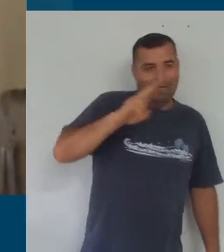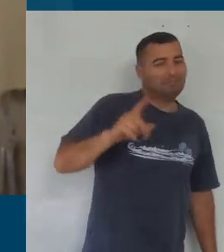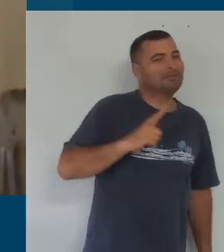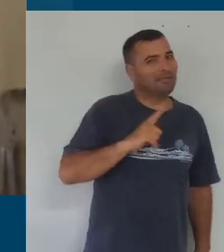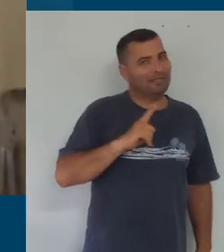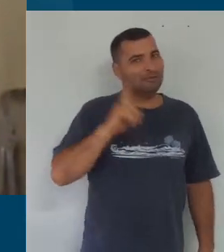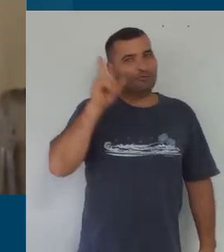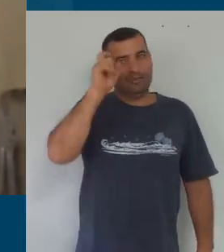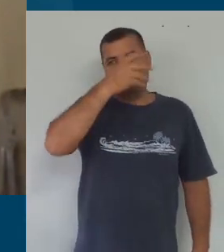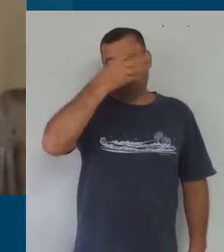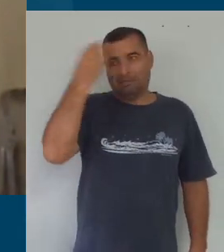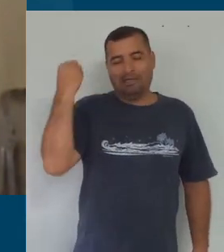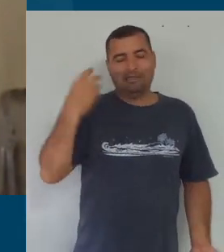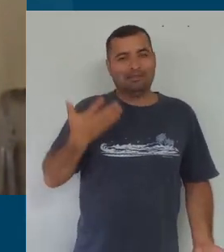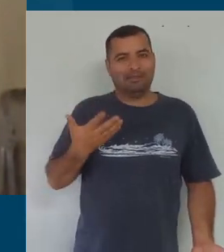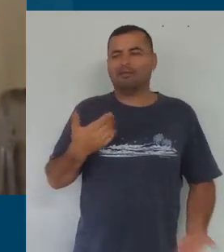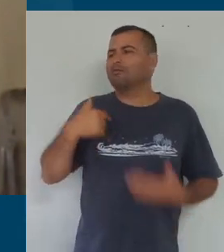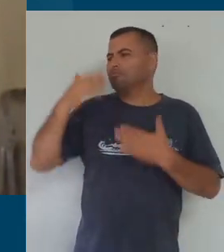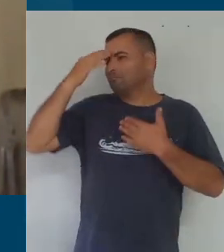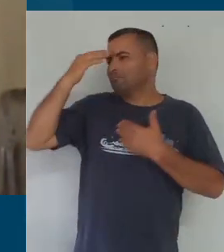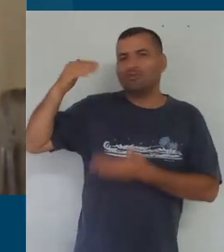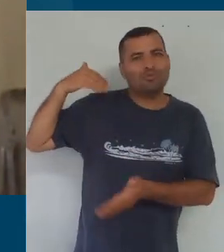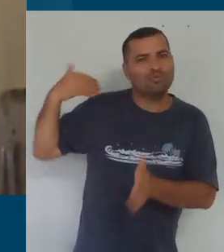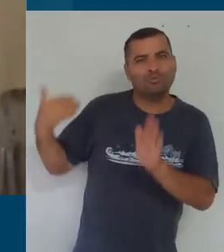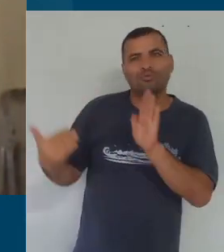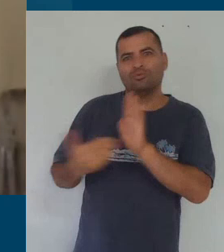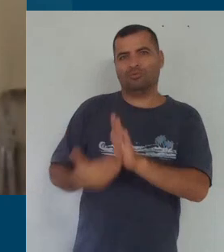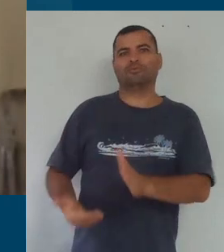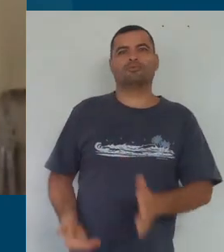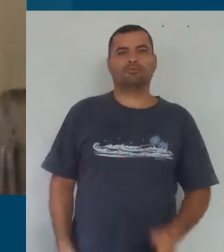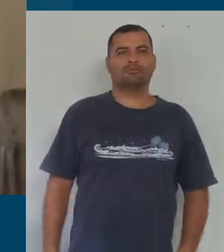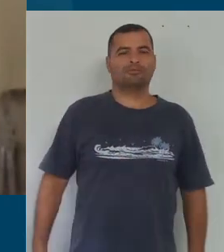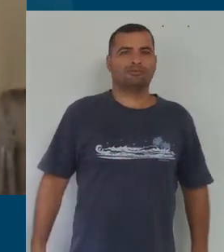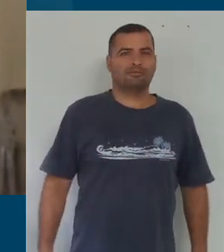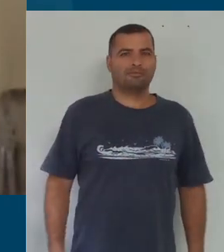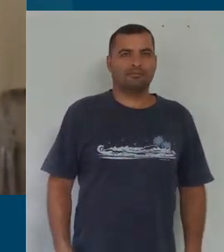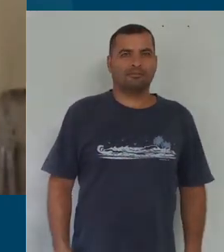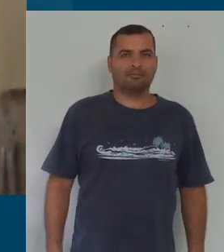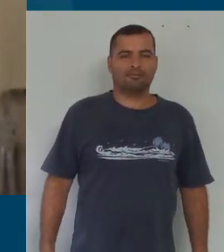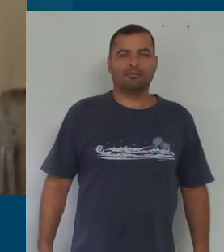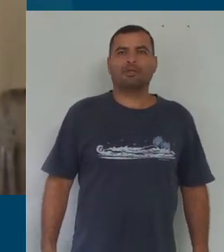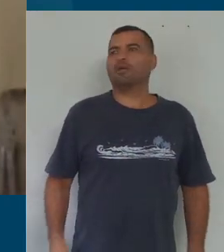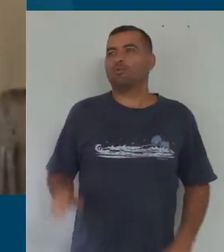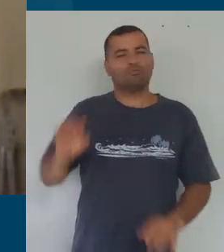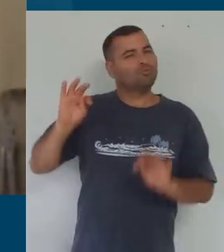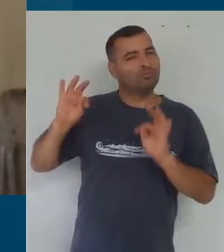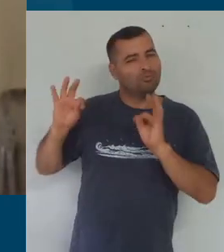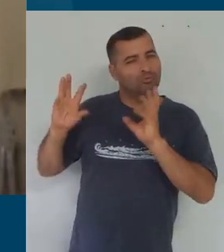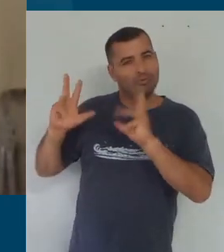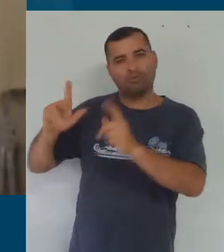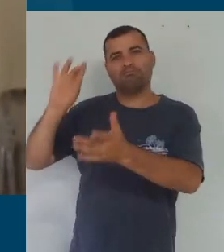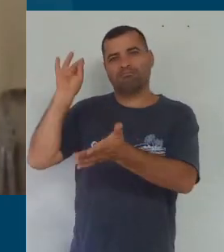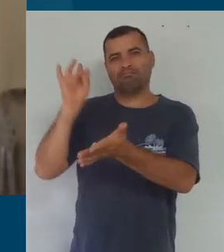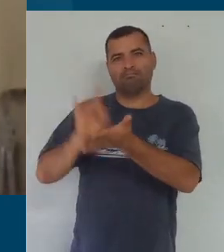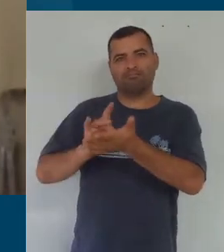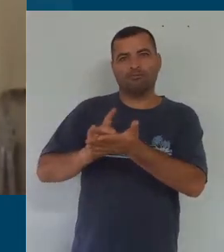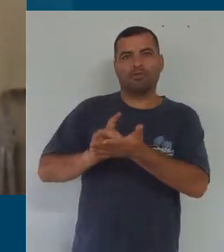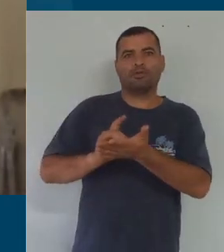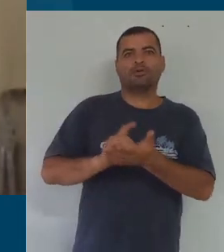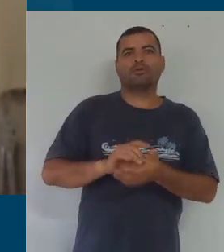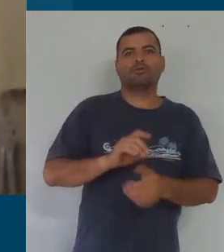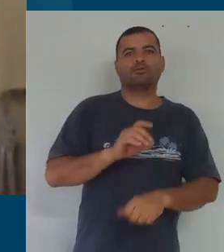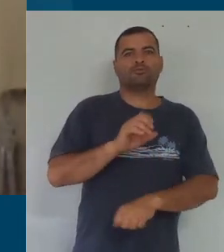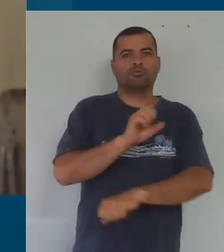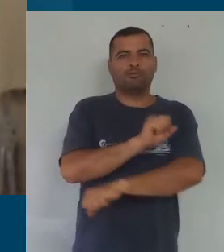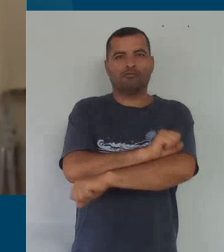esquecer de alguém, mas eu quero agradecer de forma geral a todos, impreterivelmente a todos, supervisão educacional, diretores de